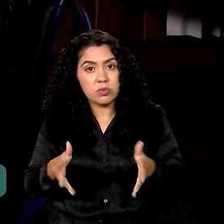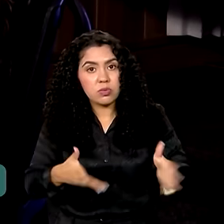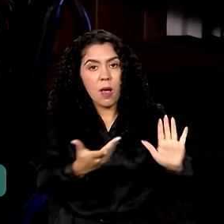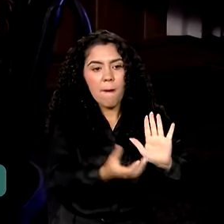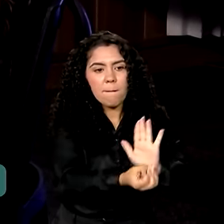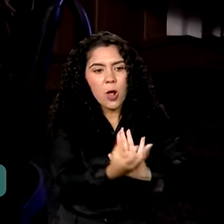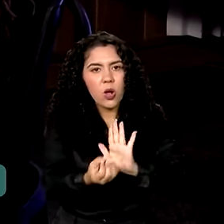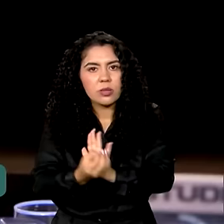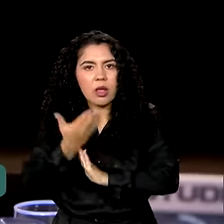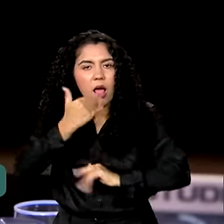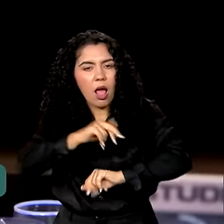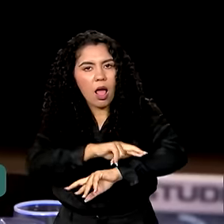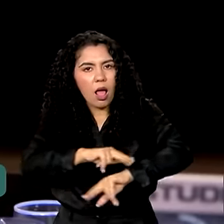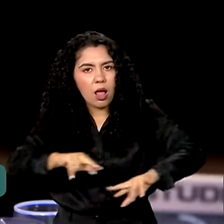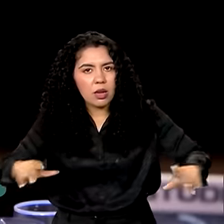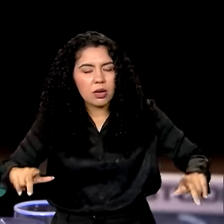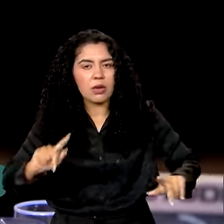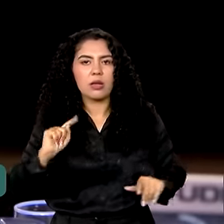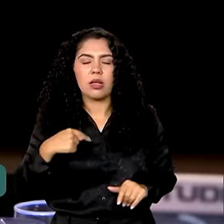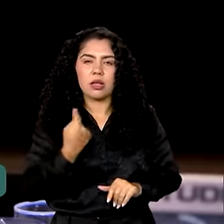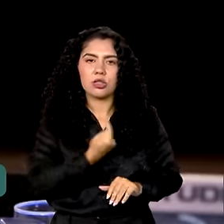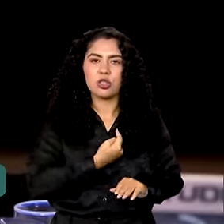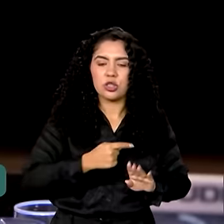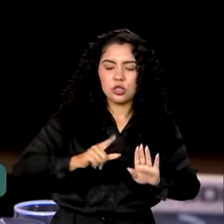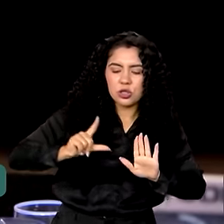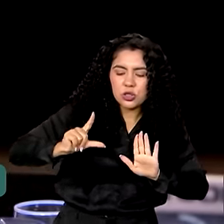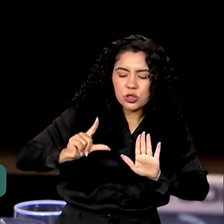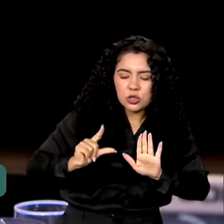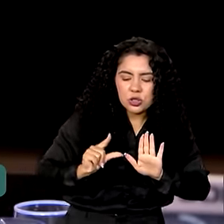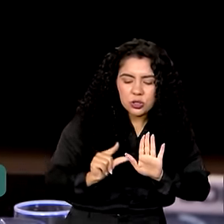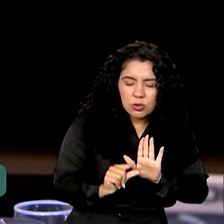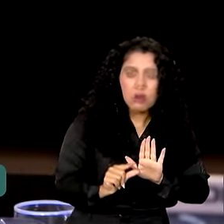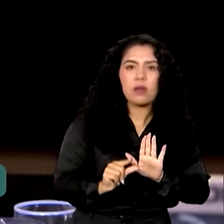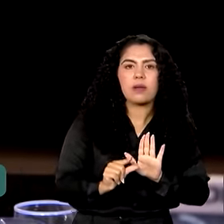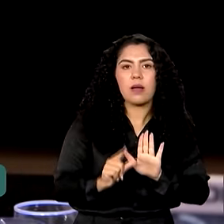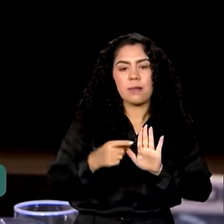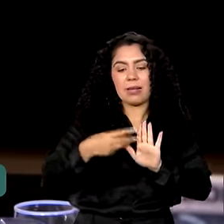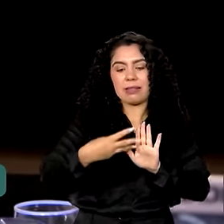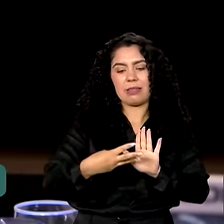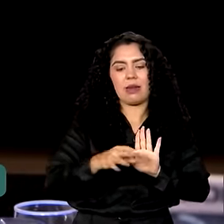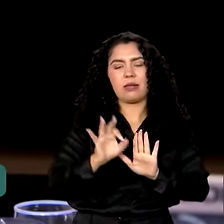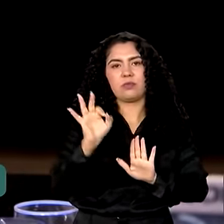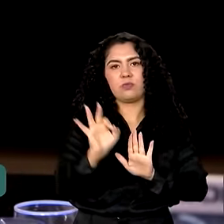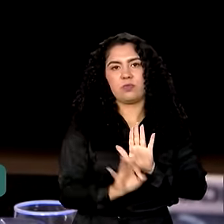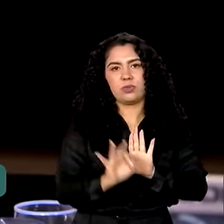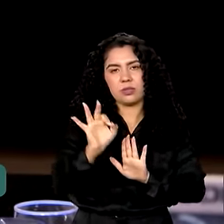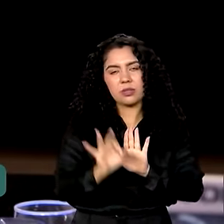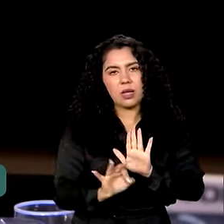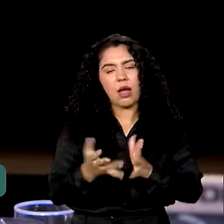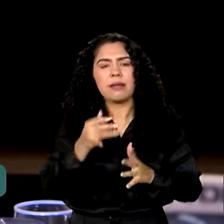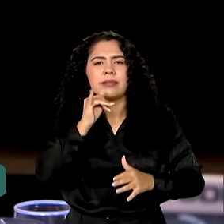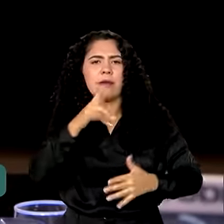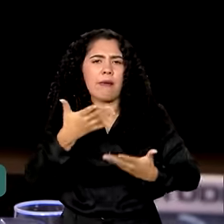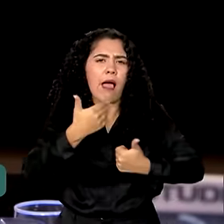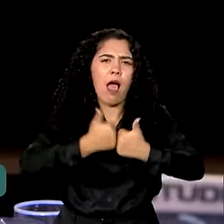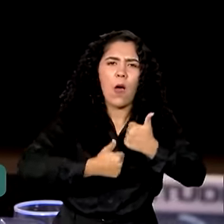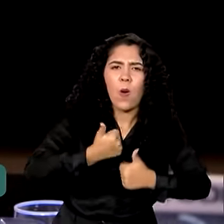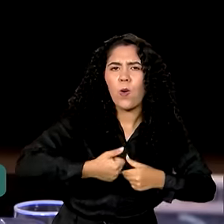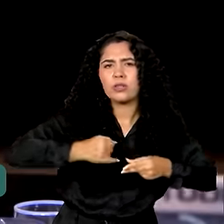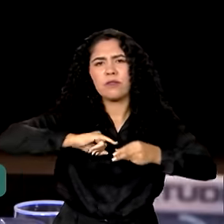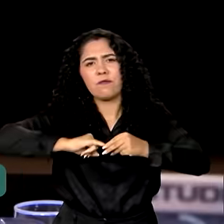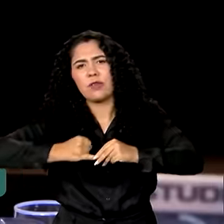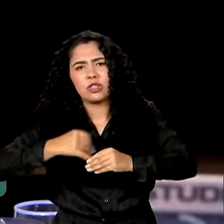alimentos, nós baixamos um ponto de juros nesse ano por 3%. Quem quiser arroz, feijão,